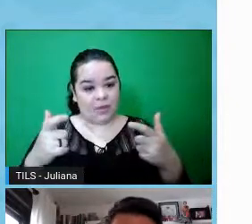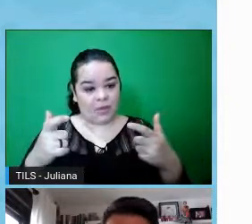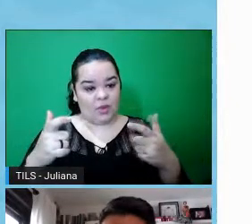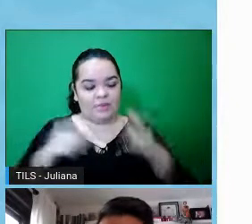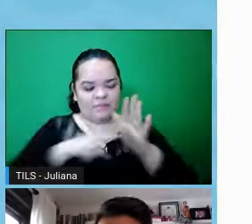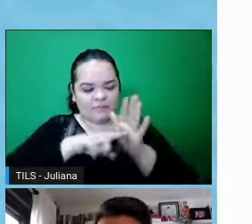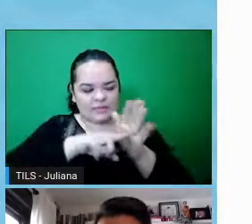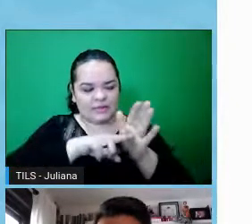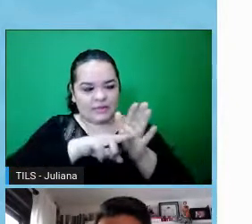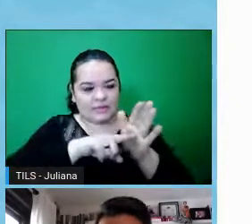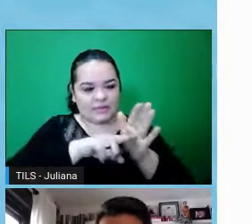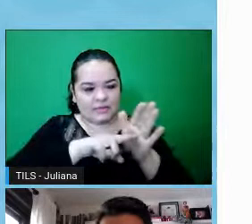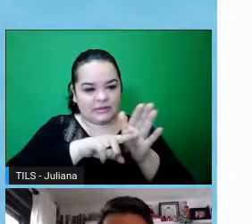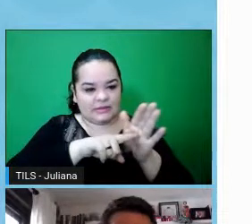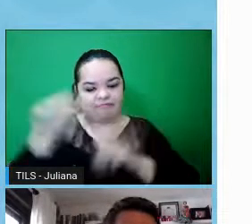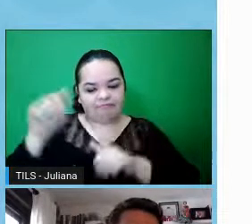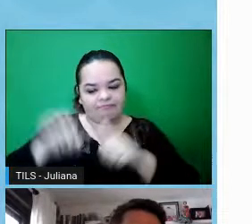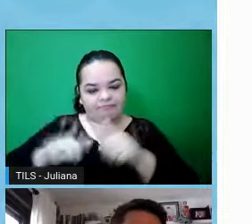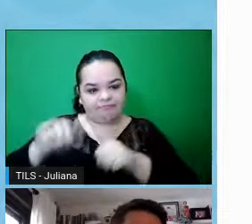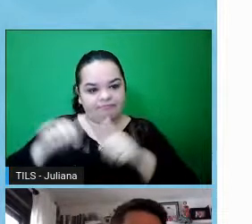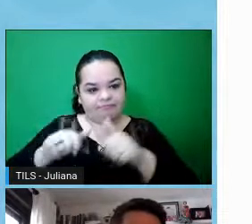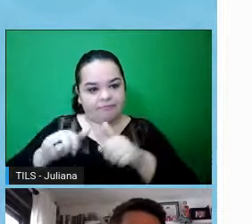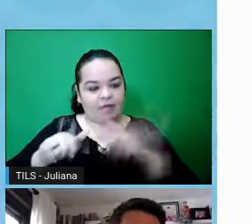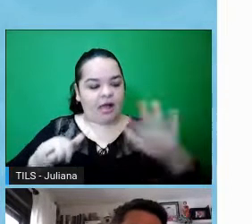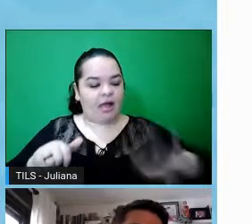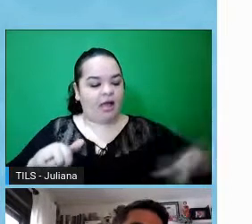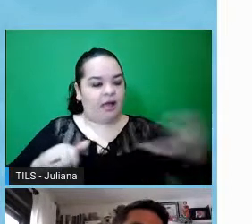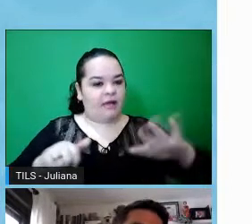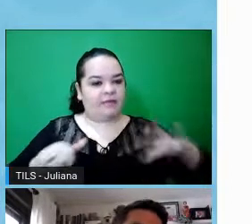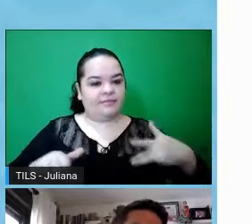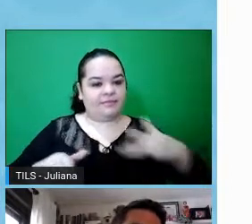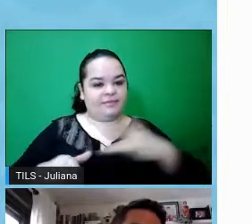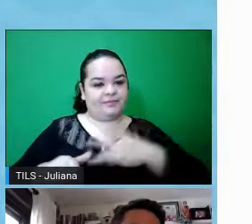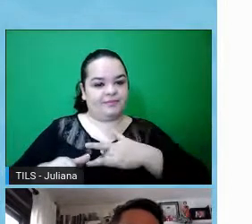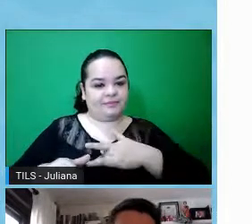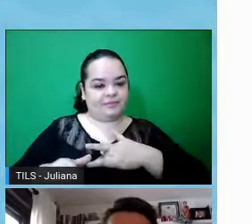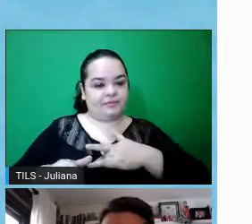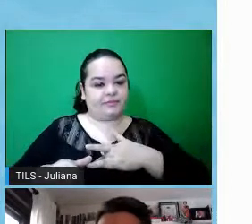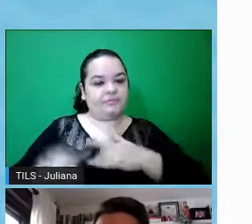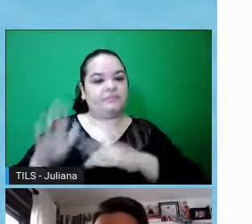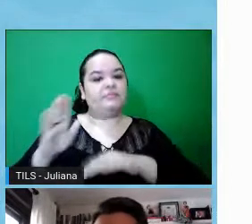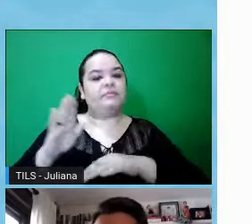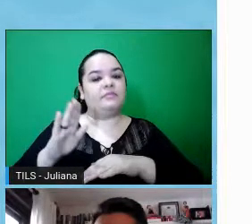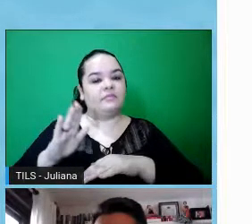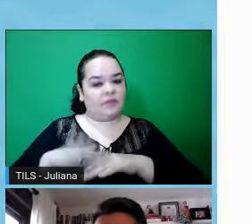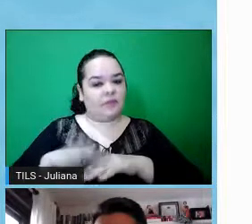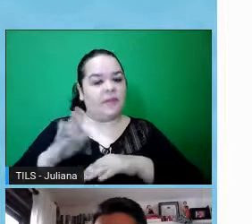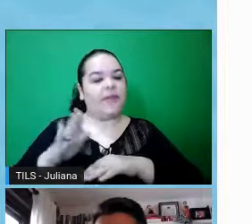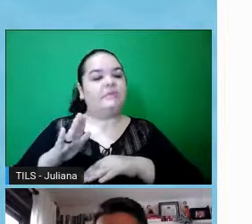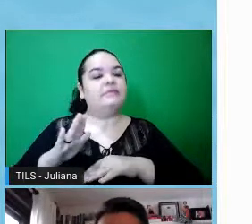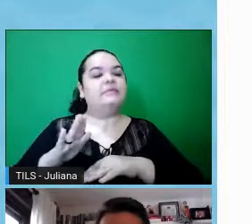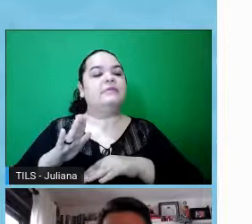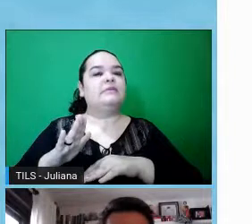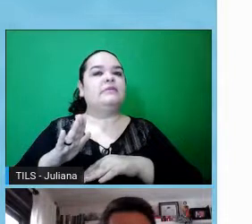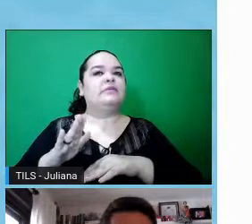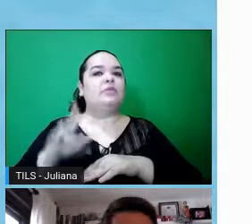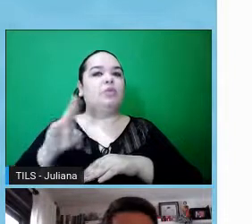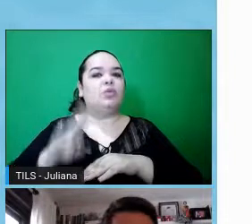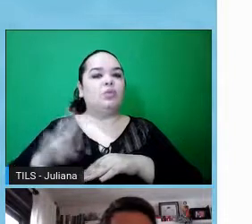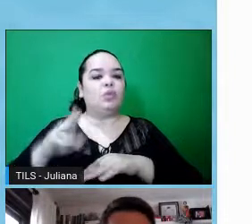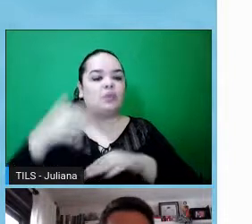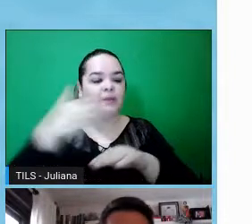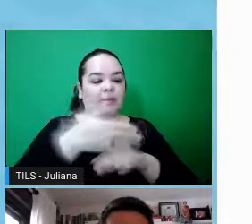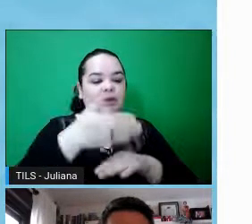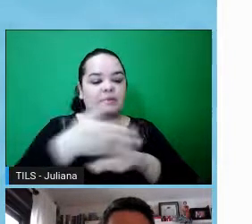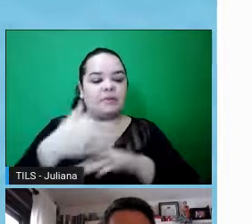pesquisa que são avaliados, eles vêm da área da saúde, e é a área que também mais intervém, né, em participantes de